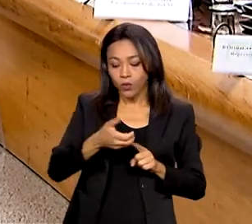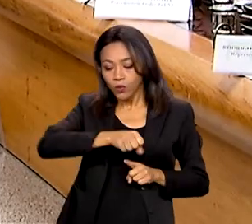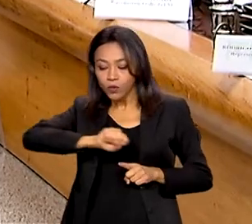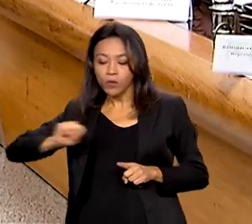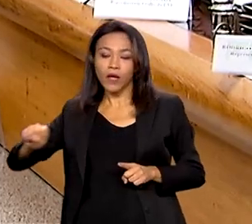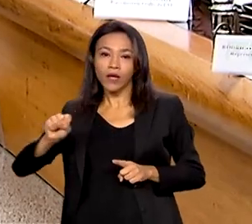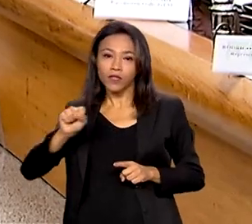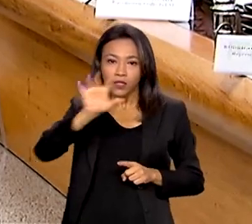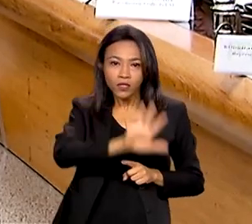e Centro-Oeste.